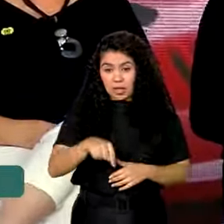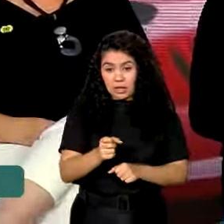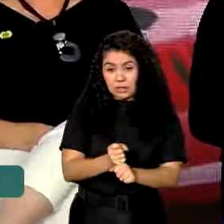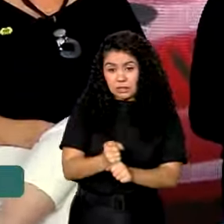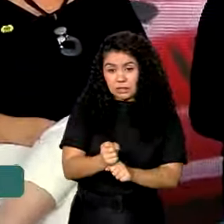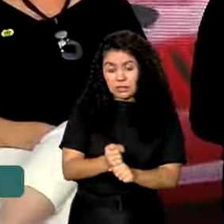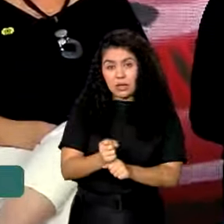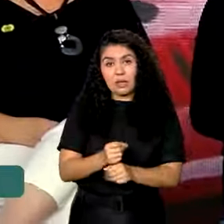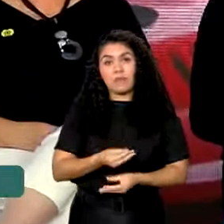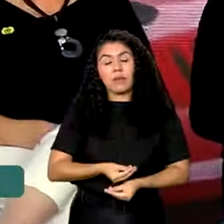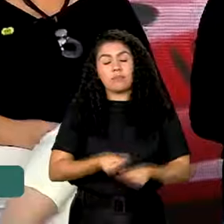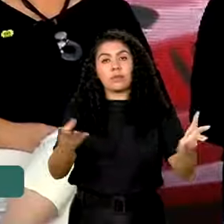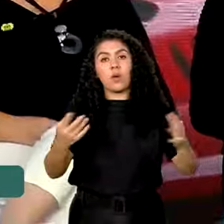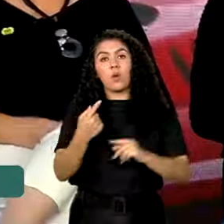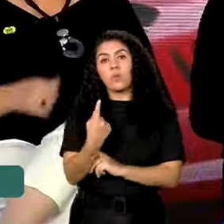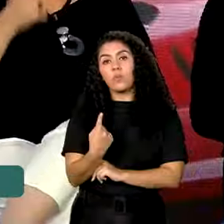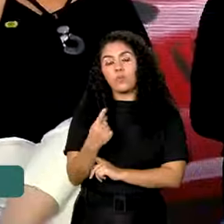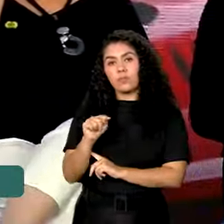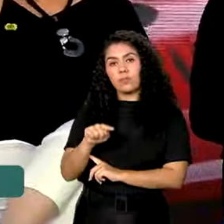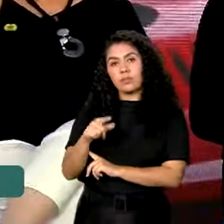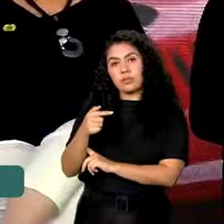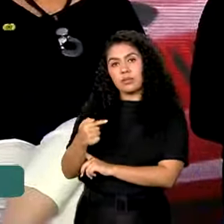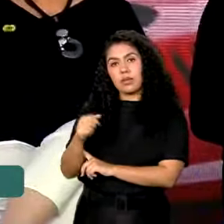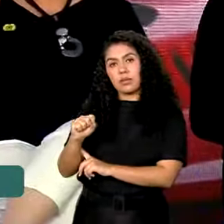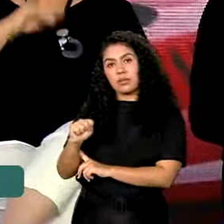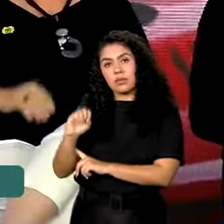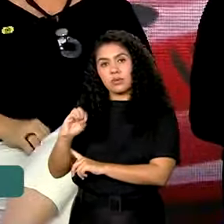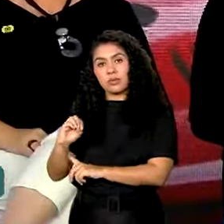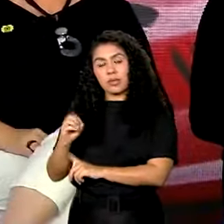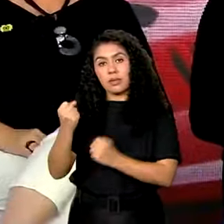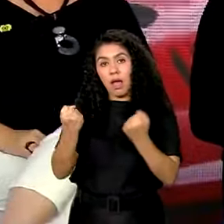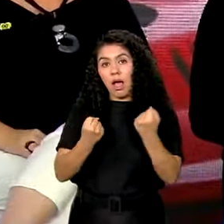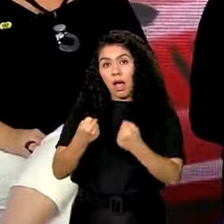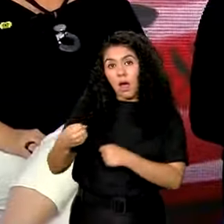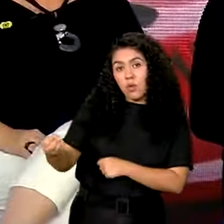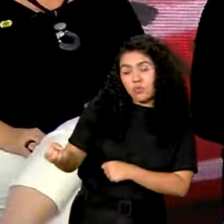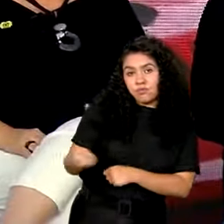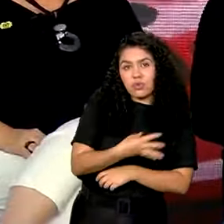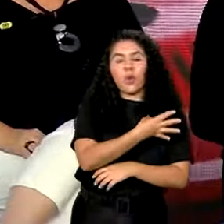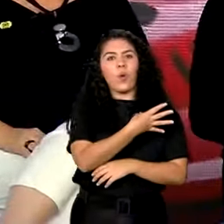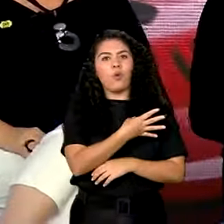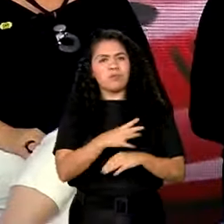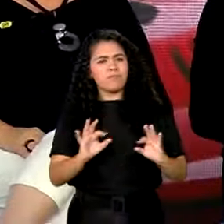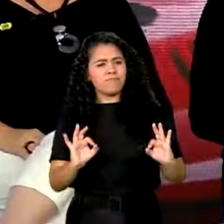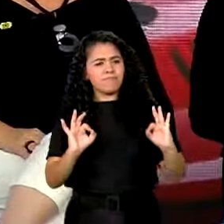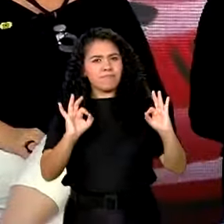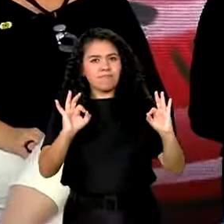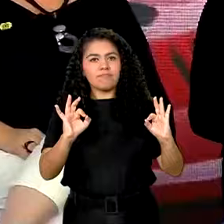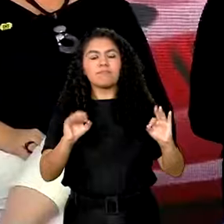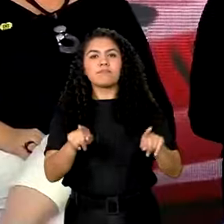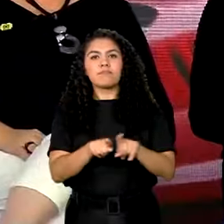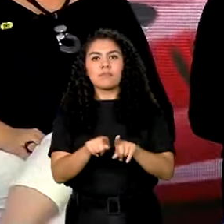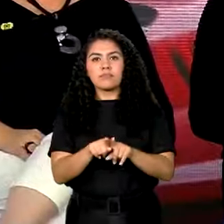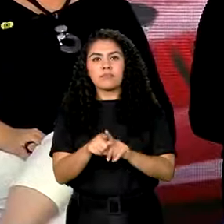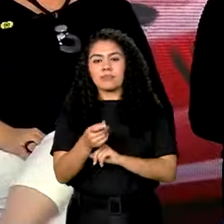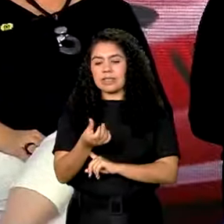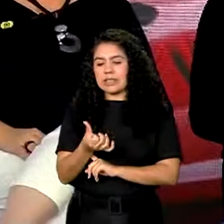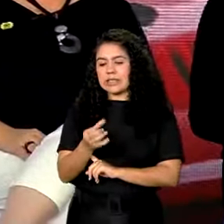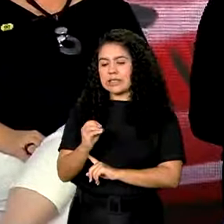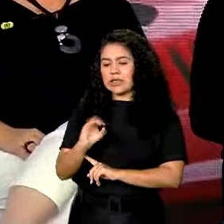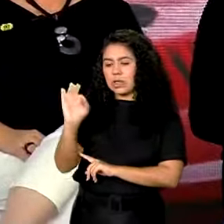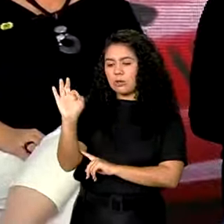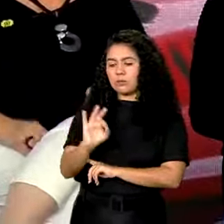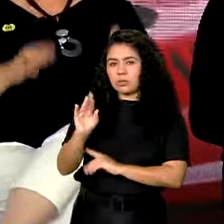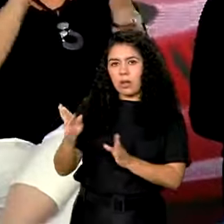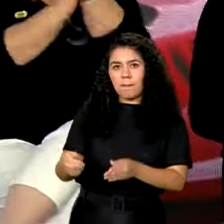entregando 1.780 novos veículos, modernizando 60% da